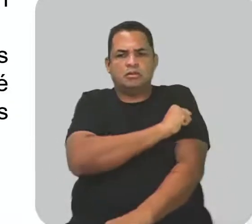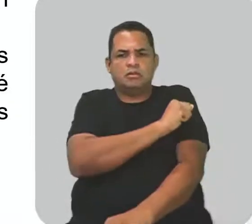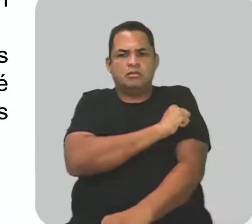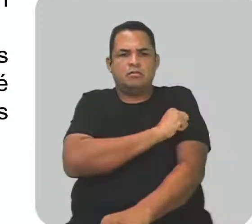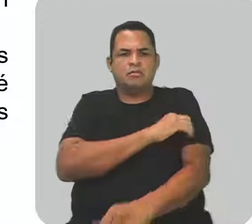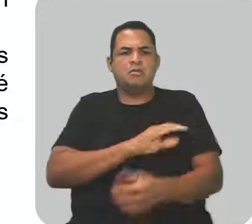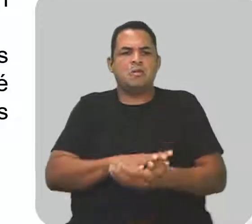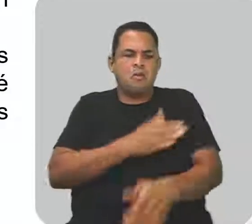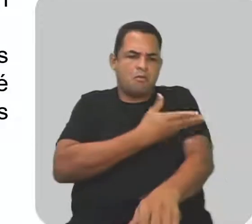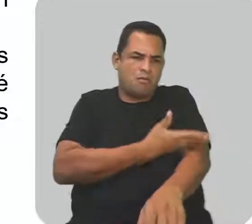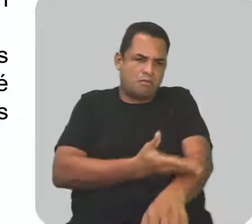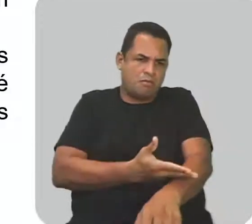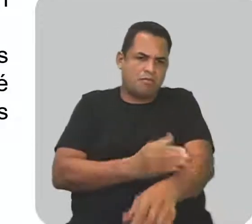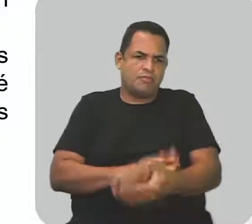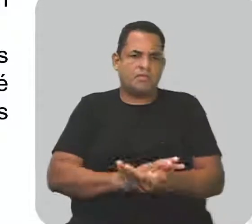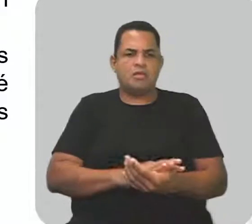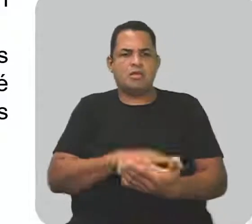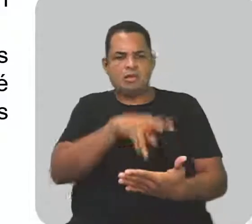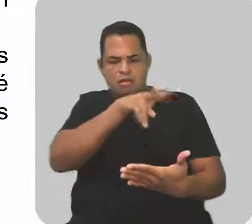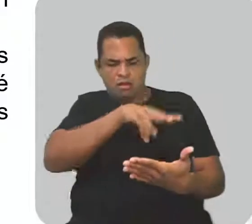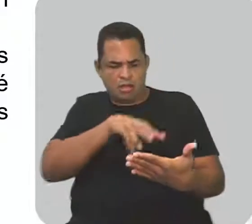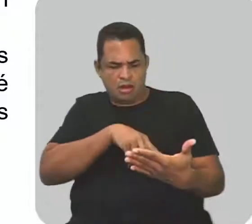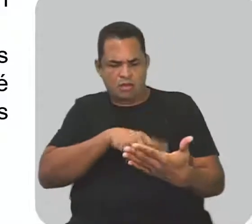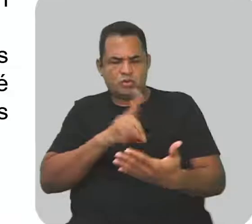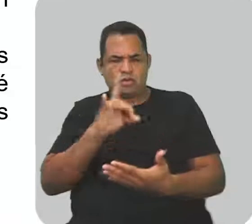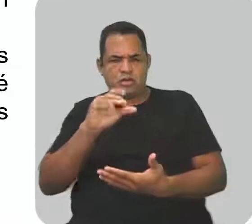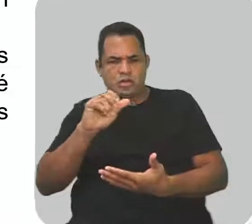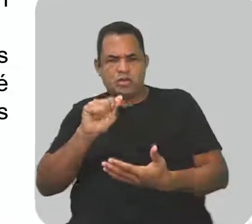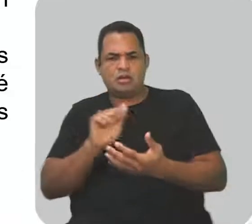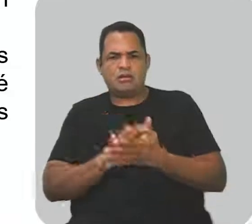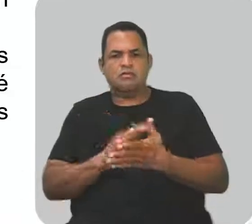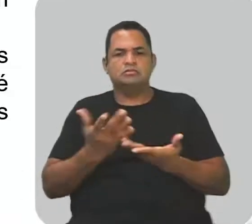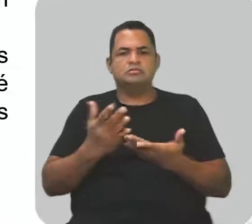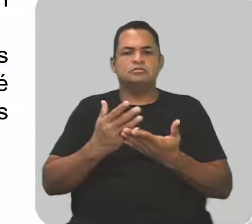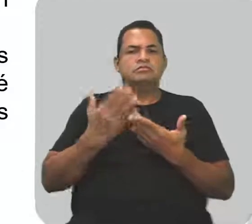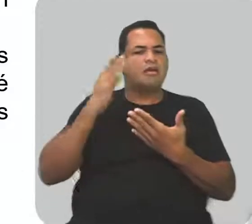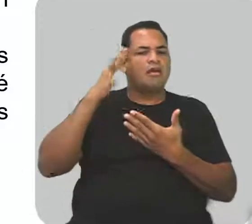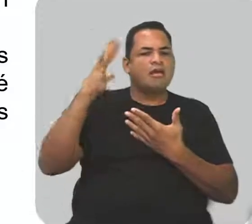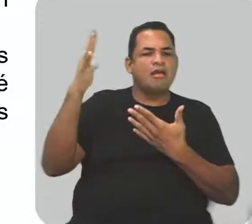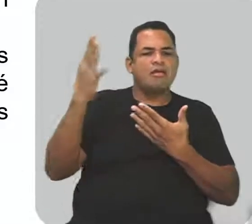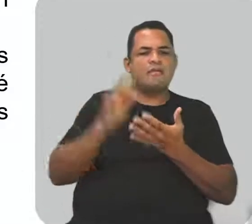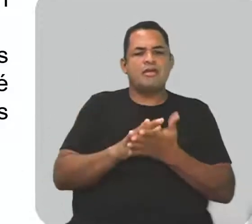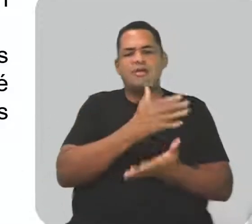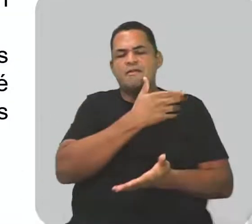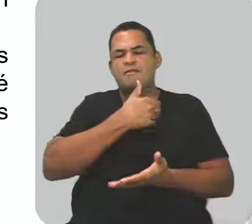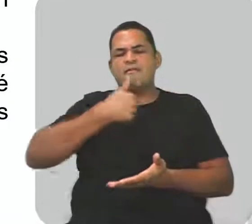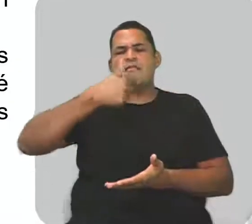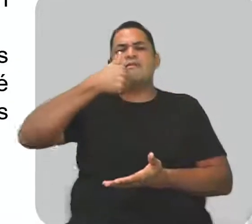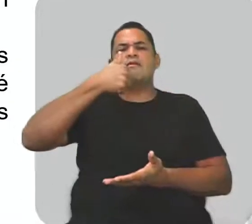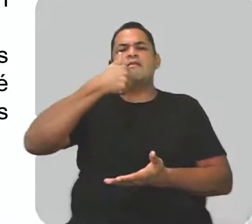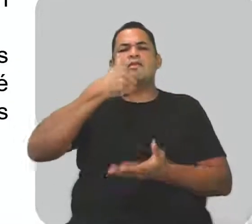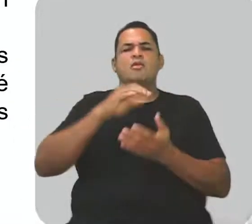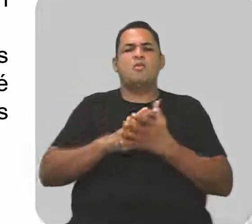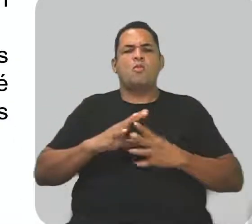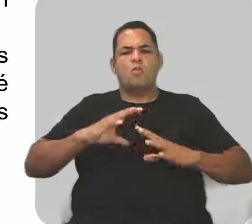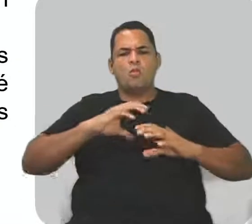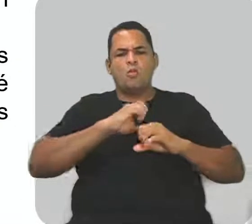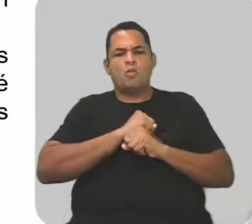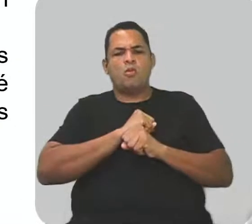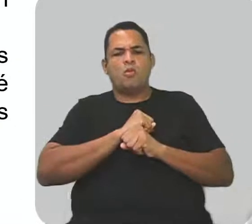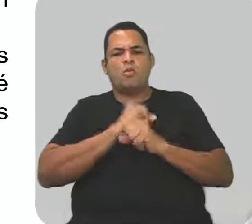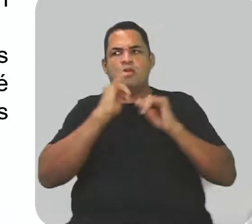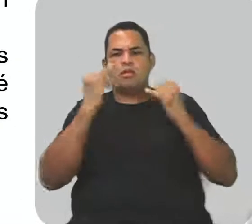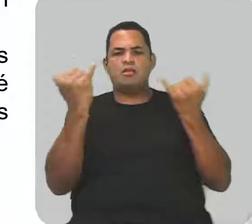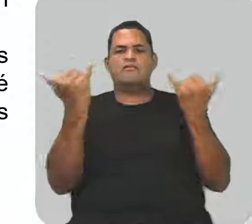hábito. A leitura dinâmica é descontraída, é uma das melhores formas de adquirir informações.